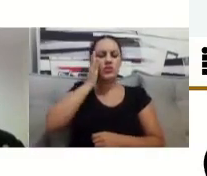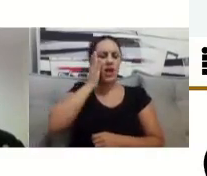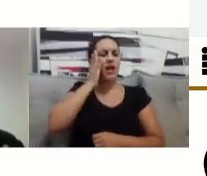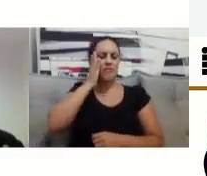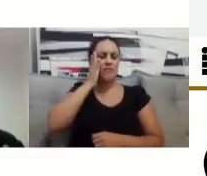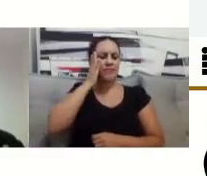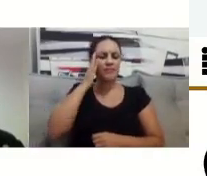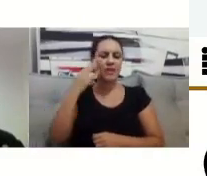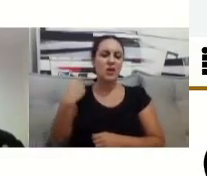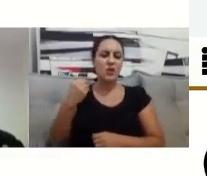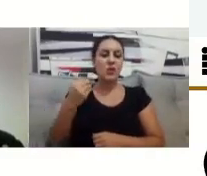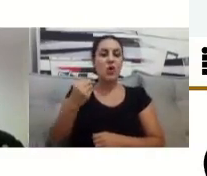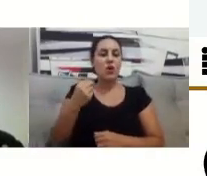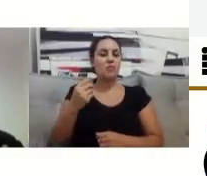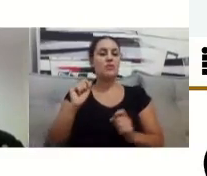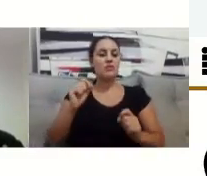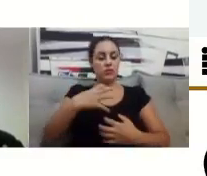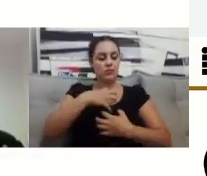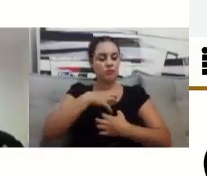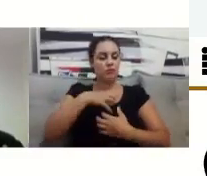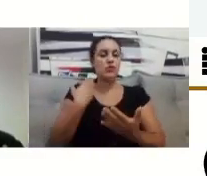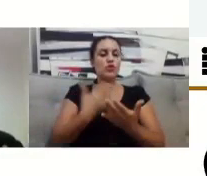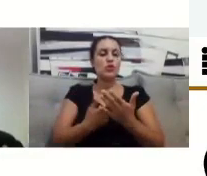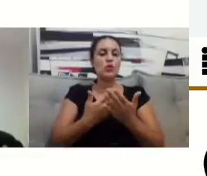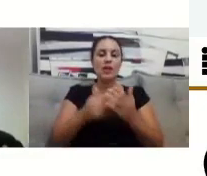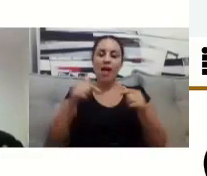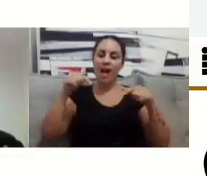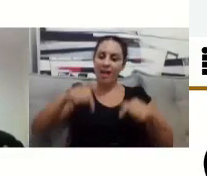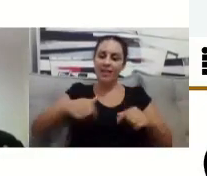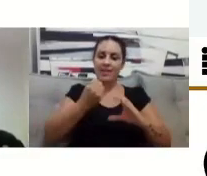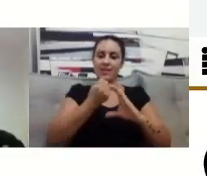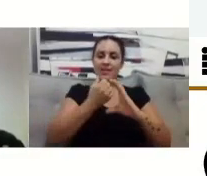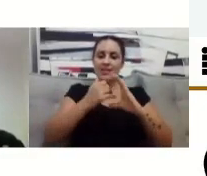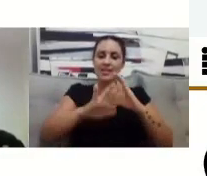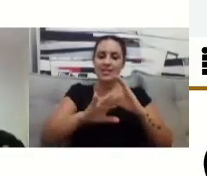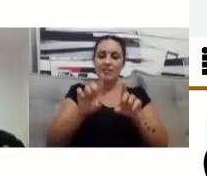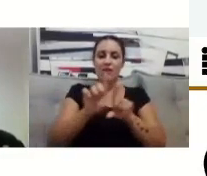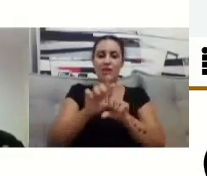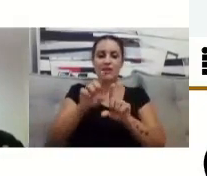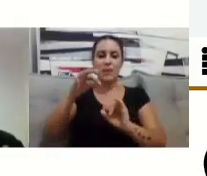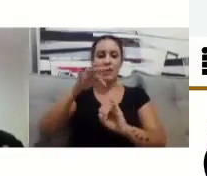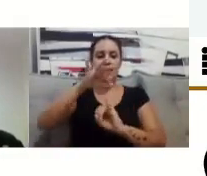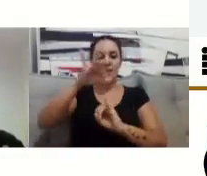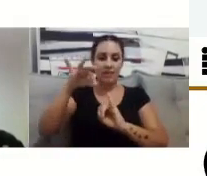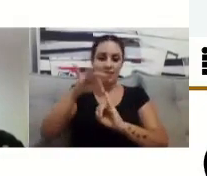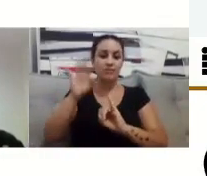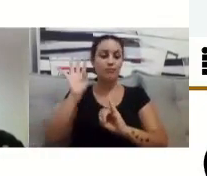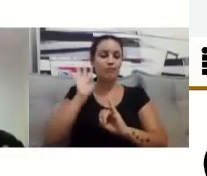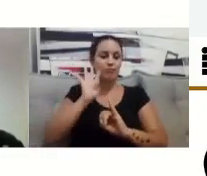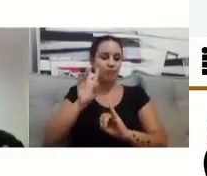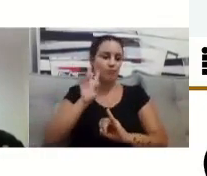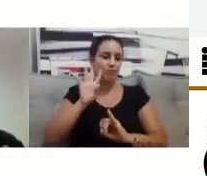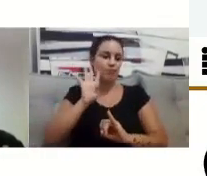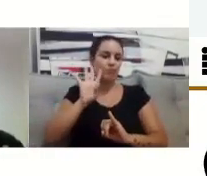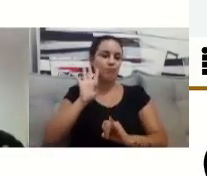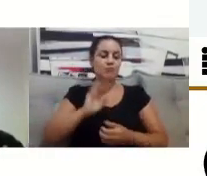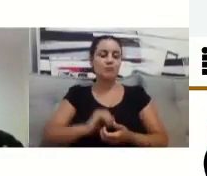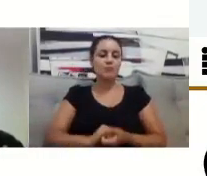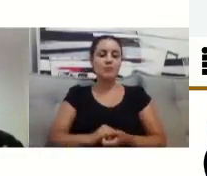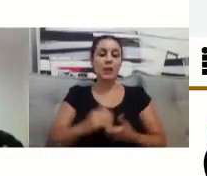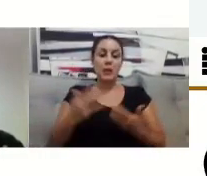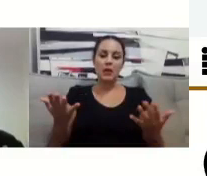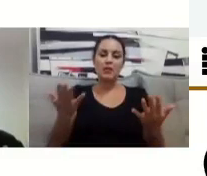do que nós aqui. Vocês sabem falar o que é ser um estudante do Cefor, do IFES.